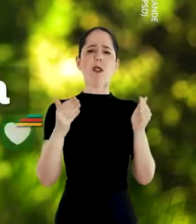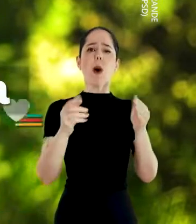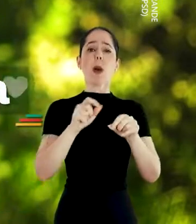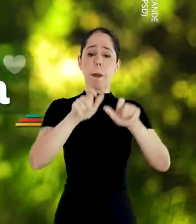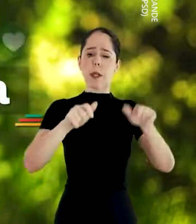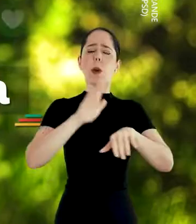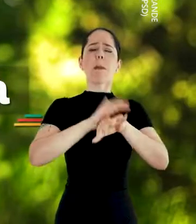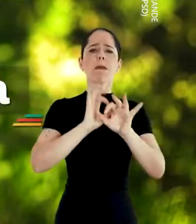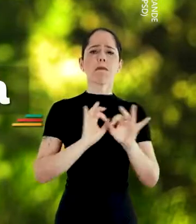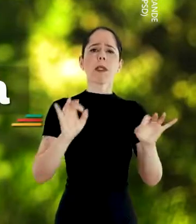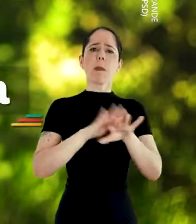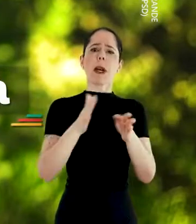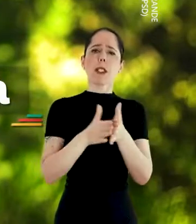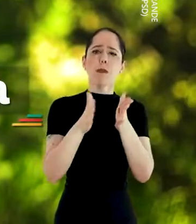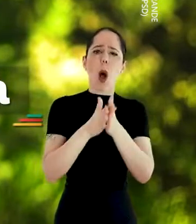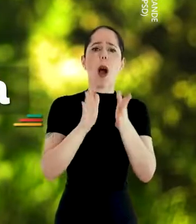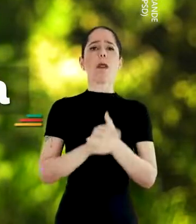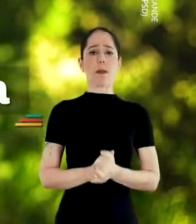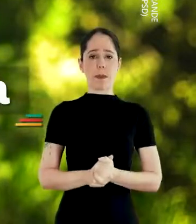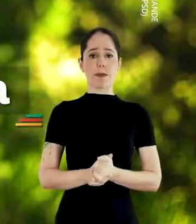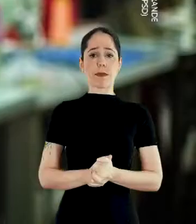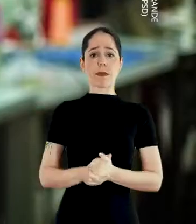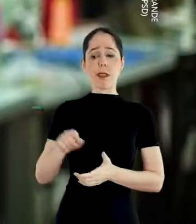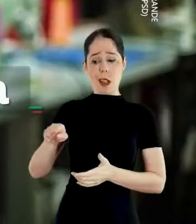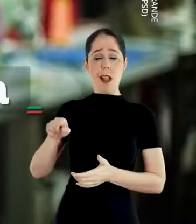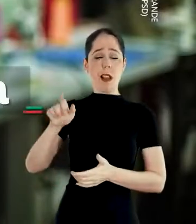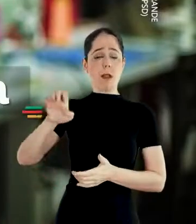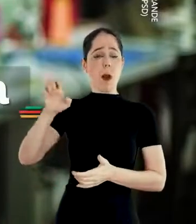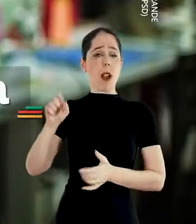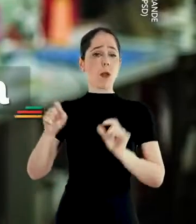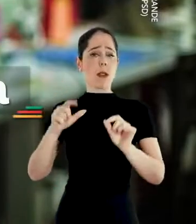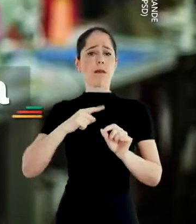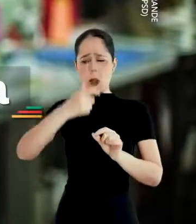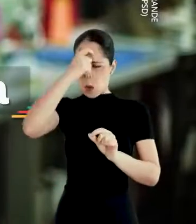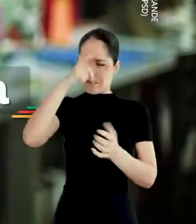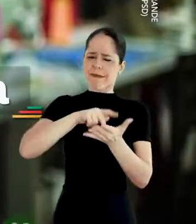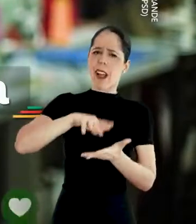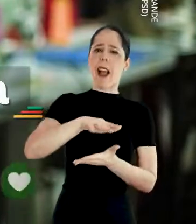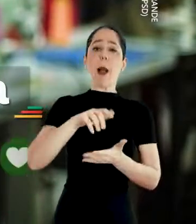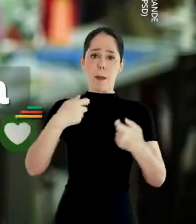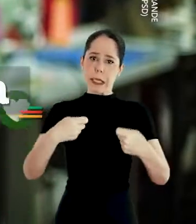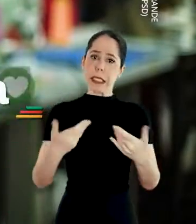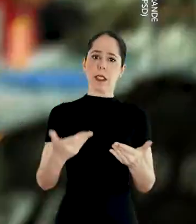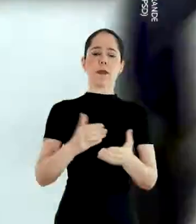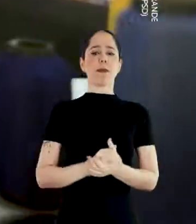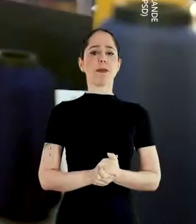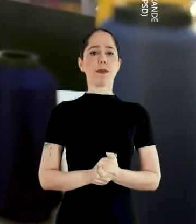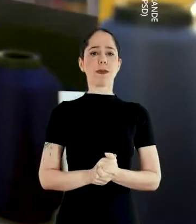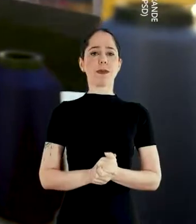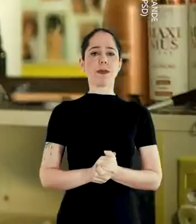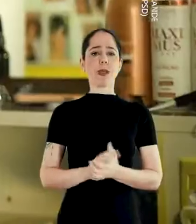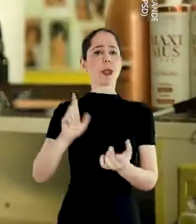olhar para as pessoas mais humildes, mais pobres, né? Ele é pé no chão. E isso que a gente precisa.